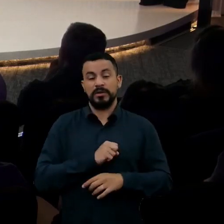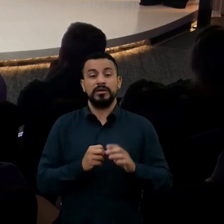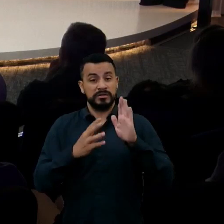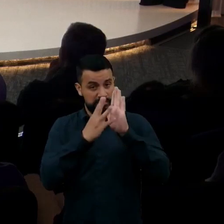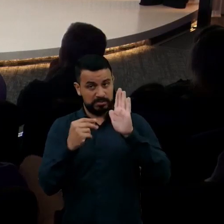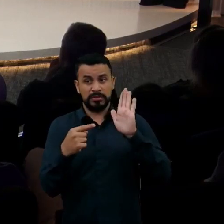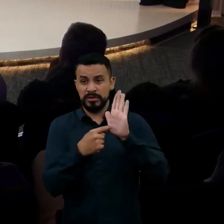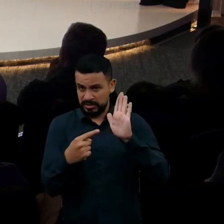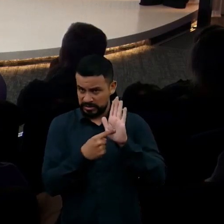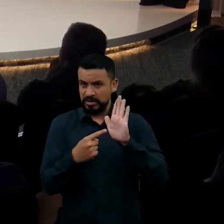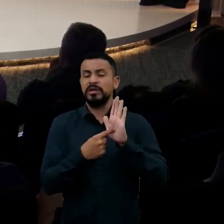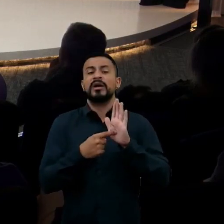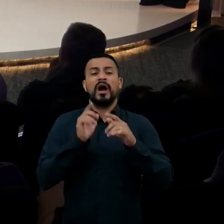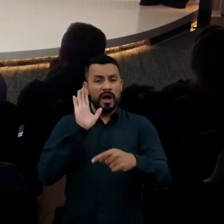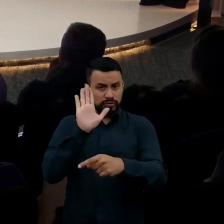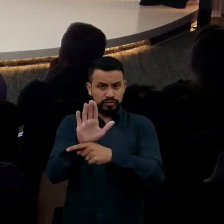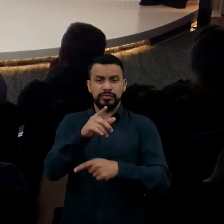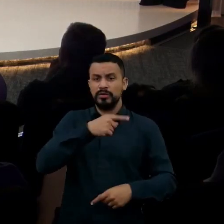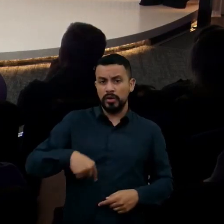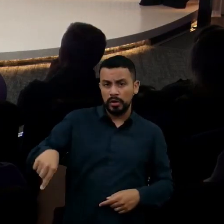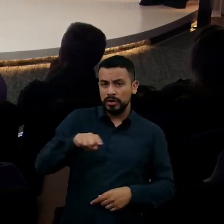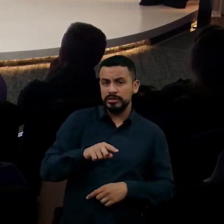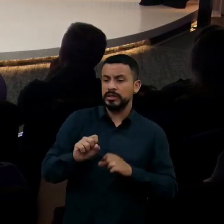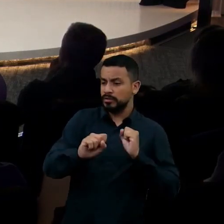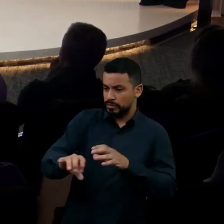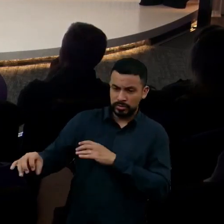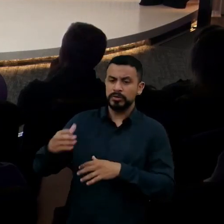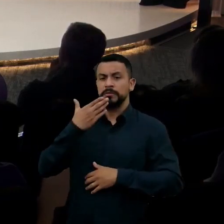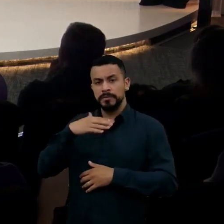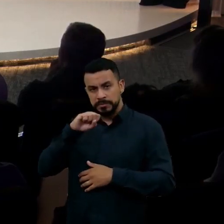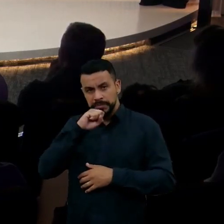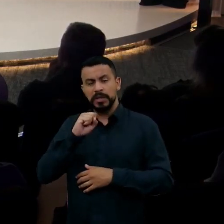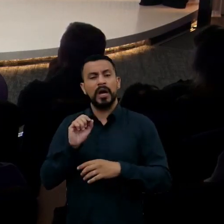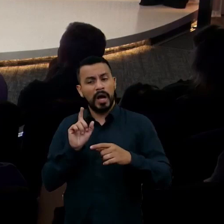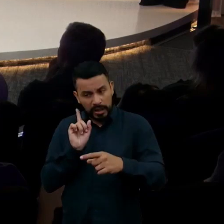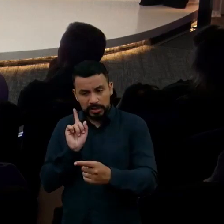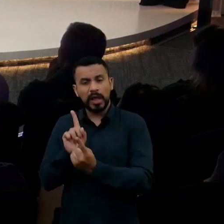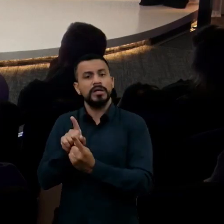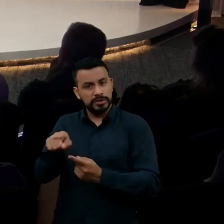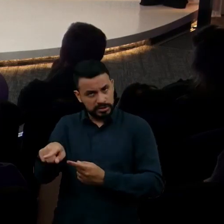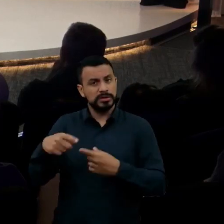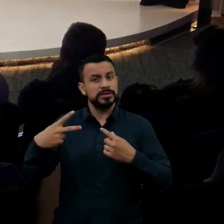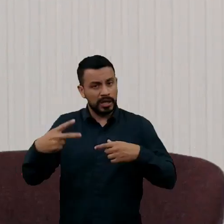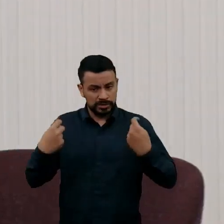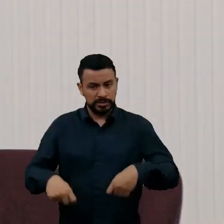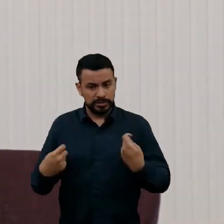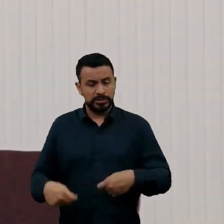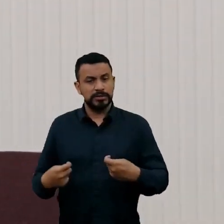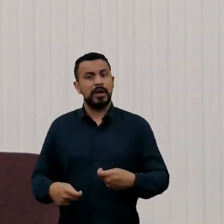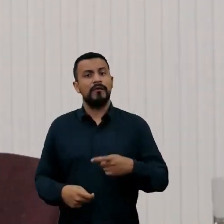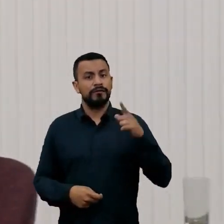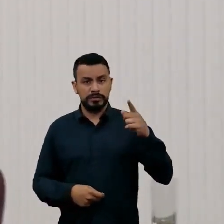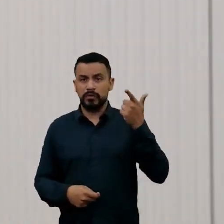que ele te ajude. Nós, como educadores e pais, atendamos às necessidades, idealmente, aquilo, para que você vai ser pago para fazer.